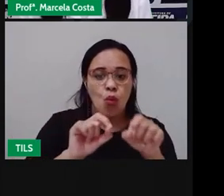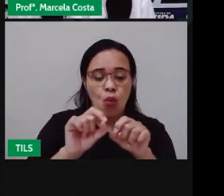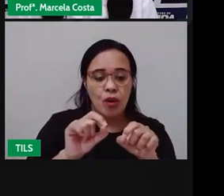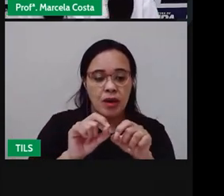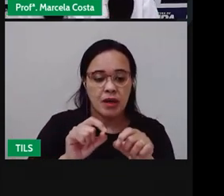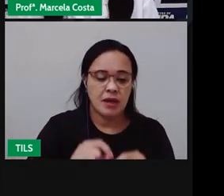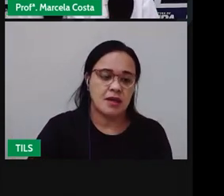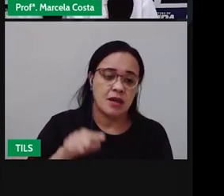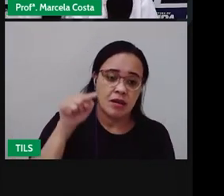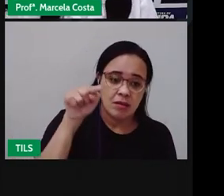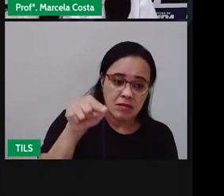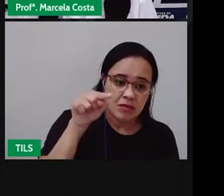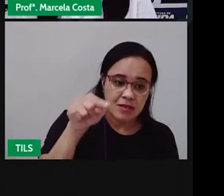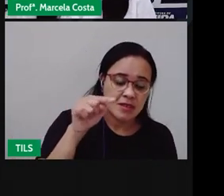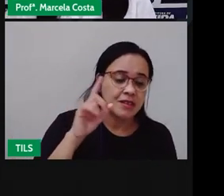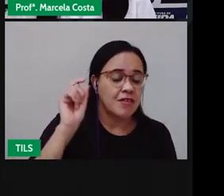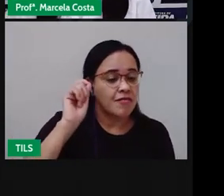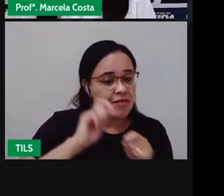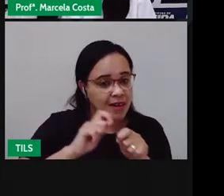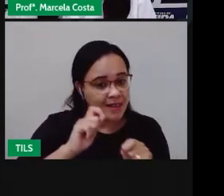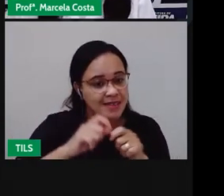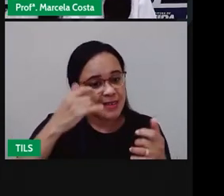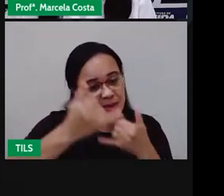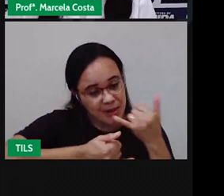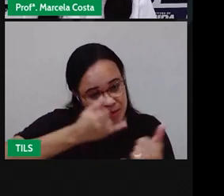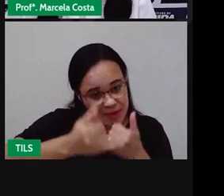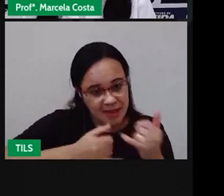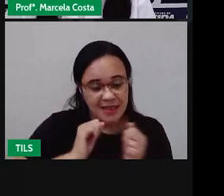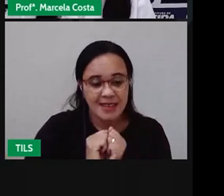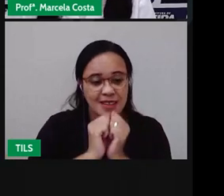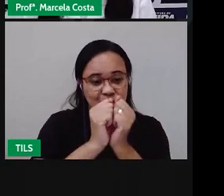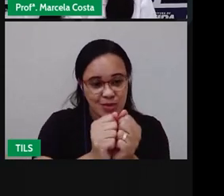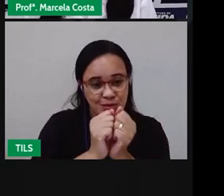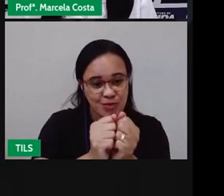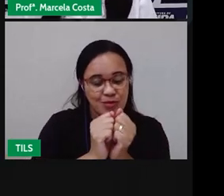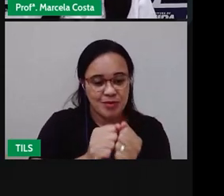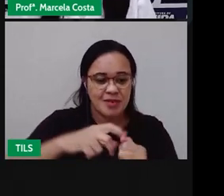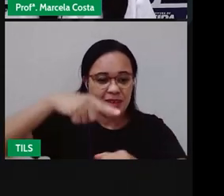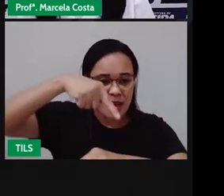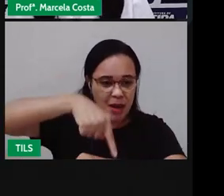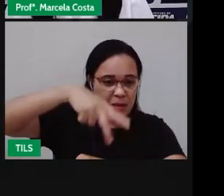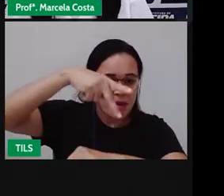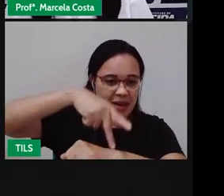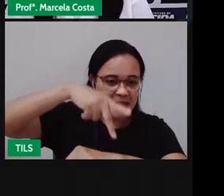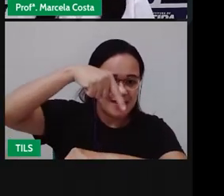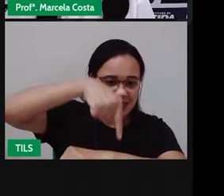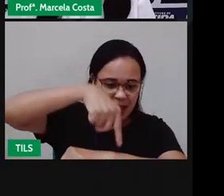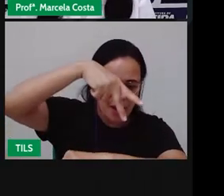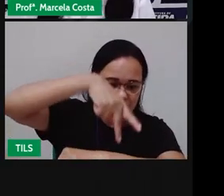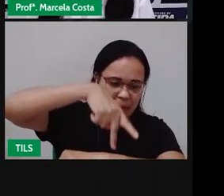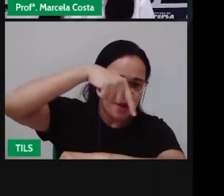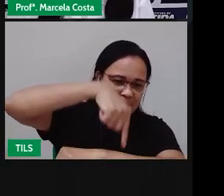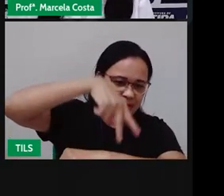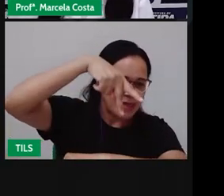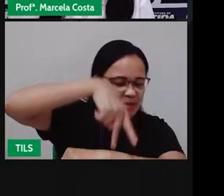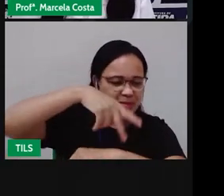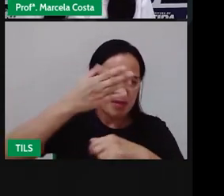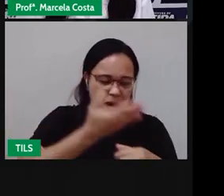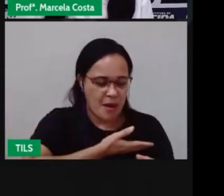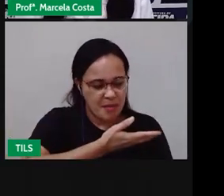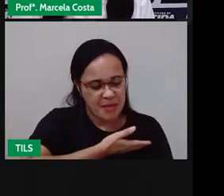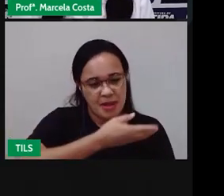Como é que você Vai fazer Para brincar De amar a linha Aí na sua casa Ajuda com seus familiares E com seus colegas